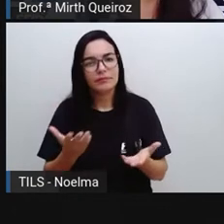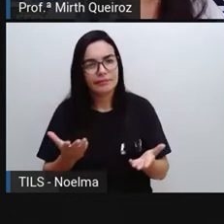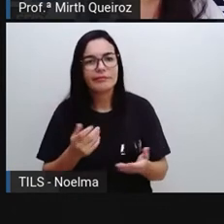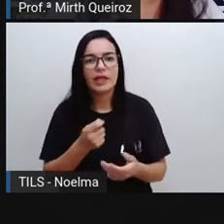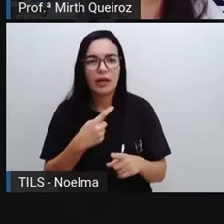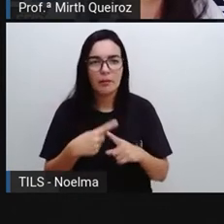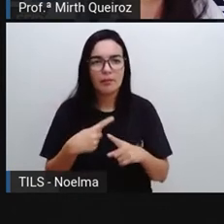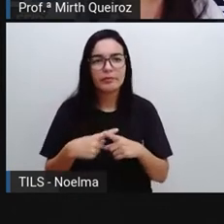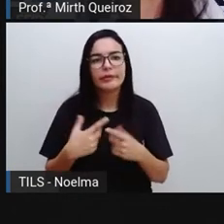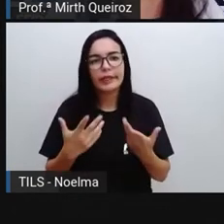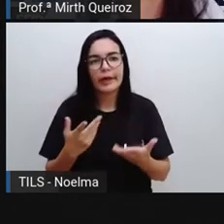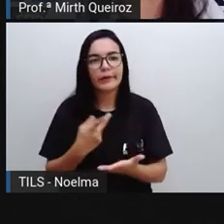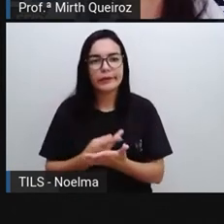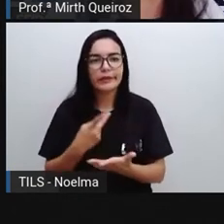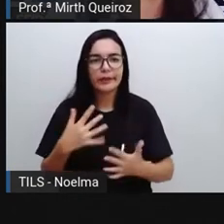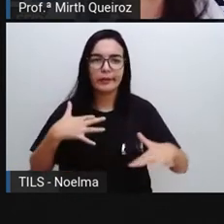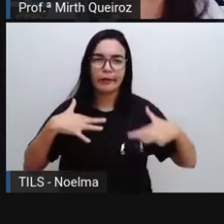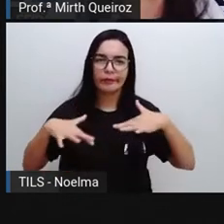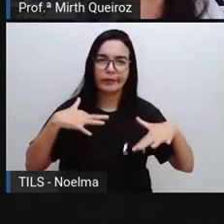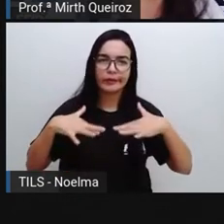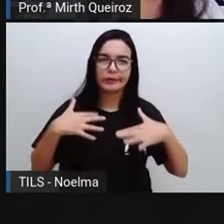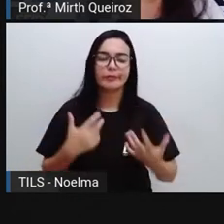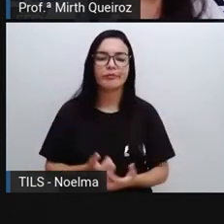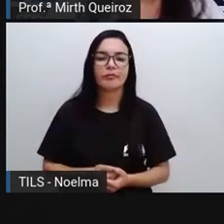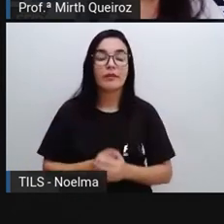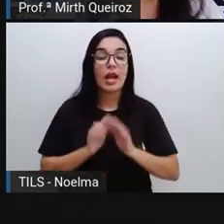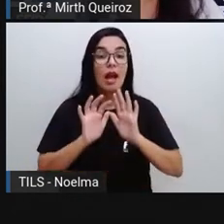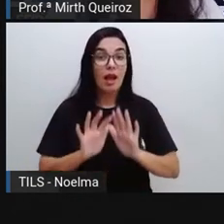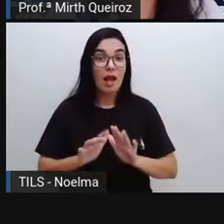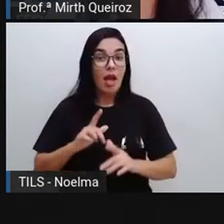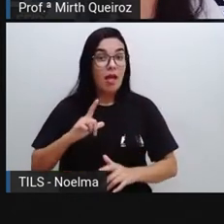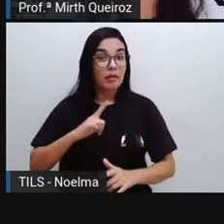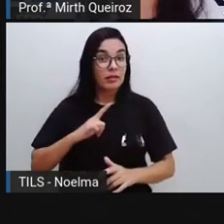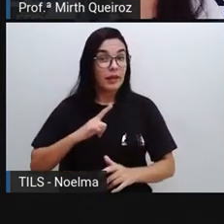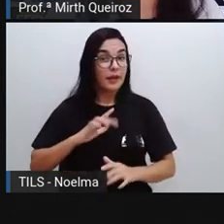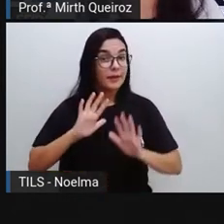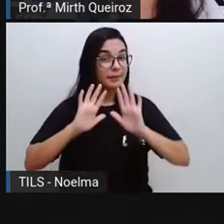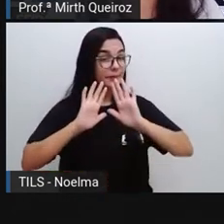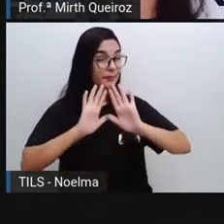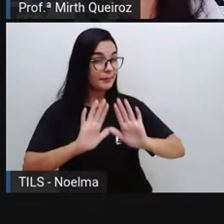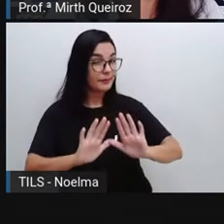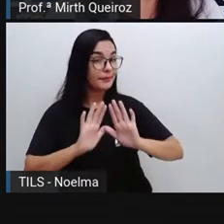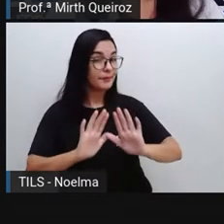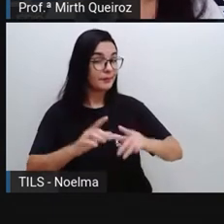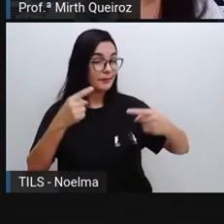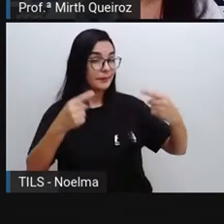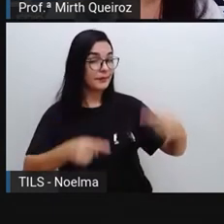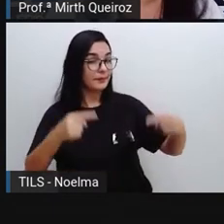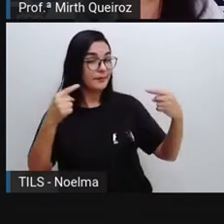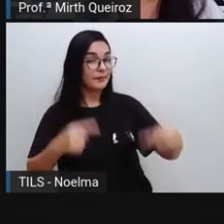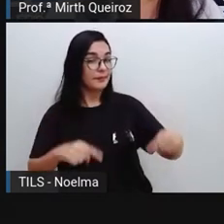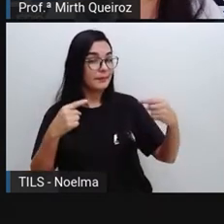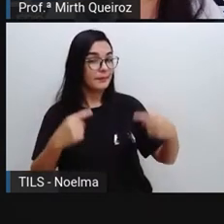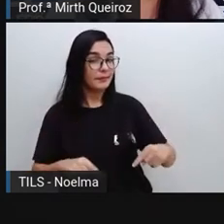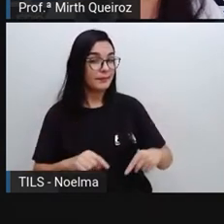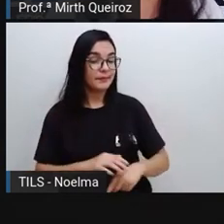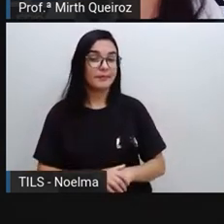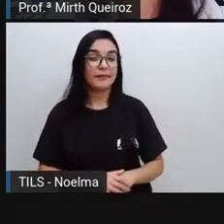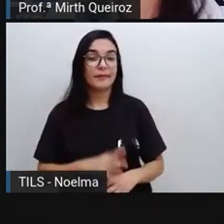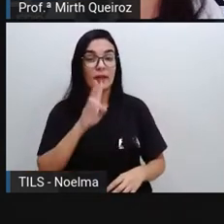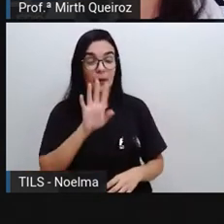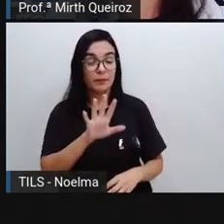por conta desse movimento. E aí a gente tem uma polêmica, né? Olha só o que o menino leu no jornal.